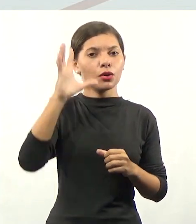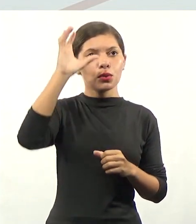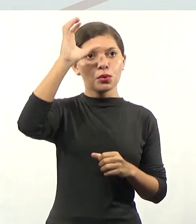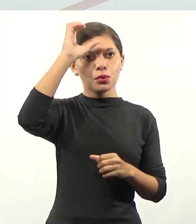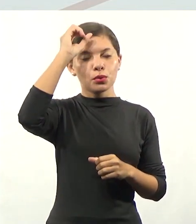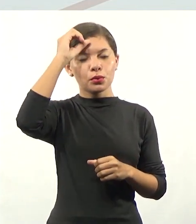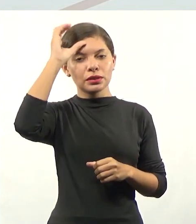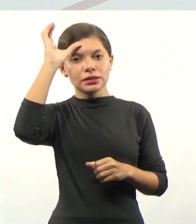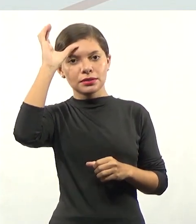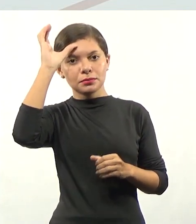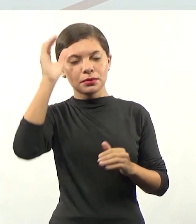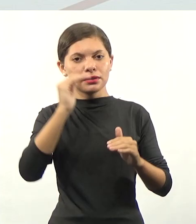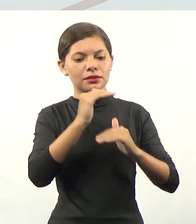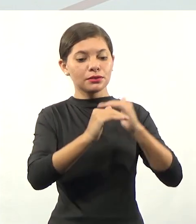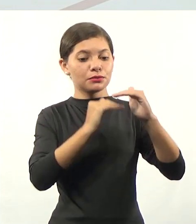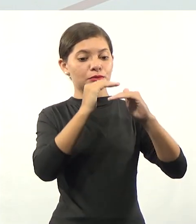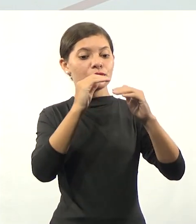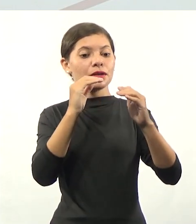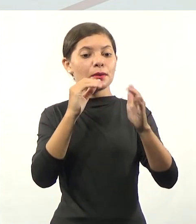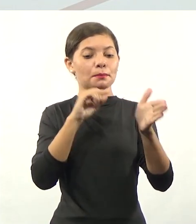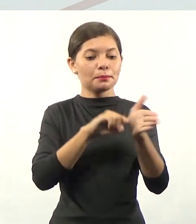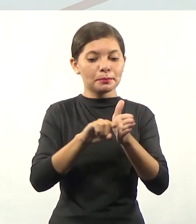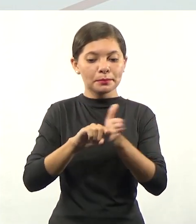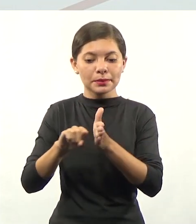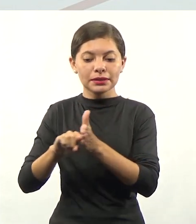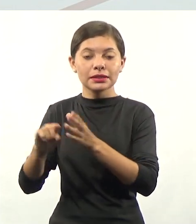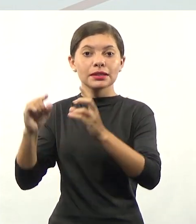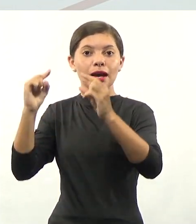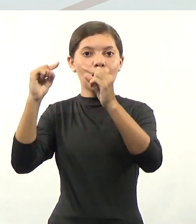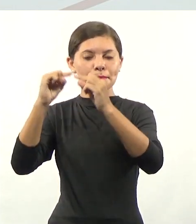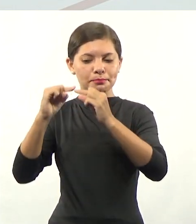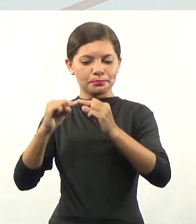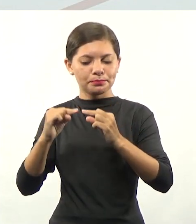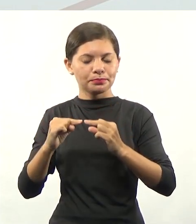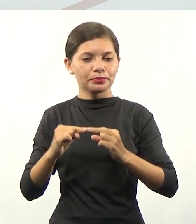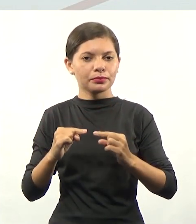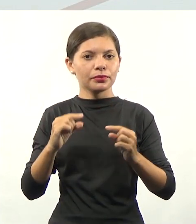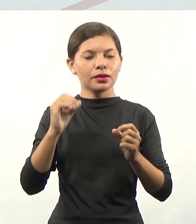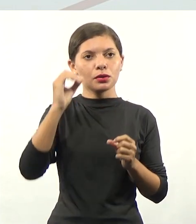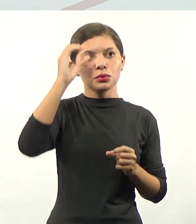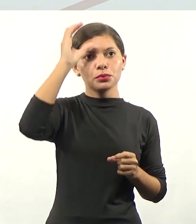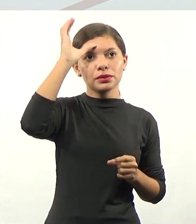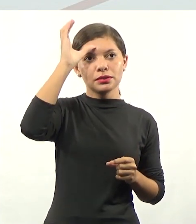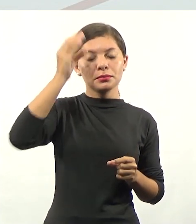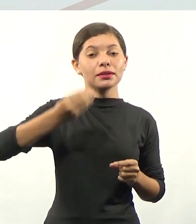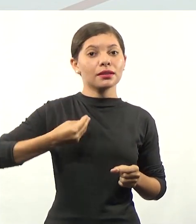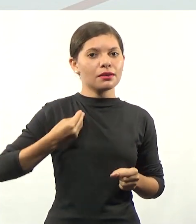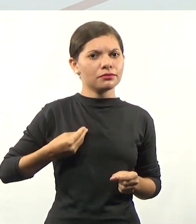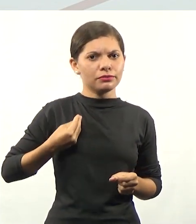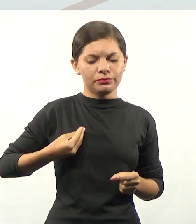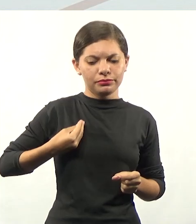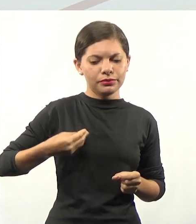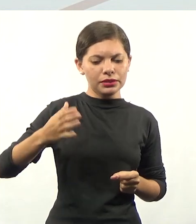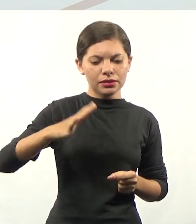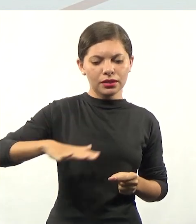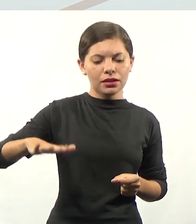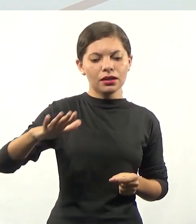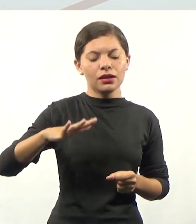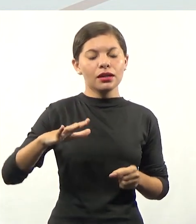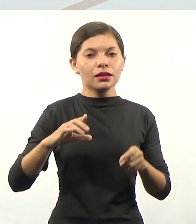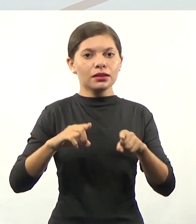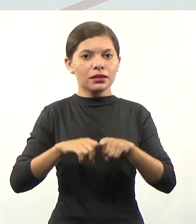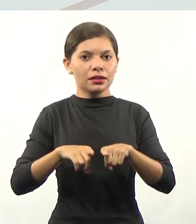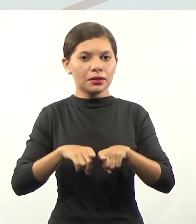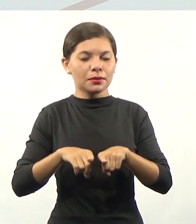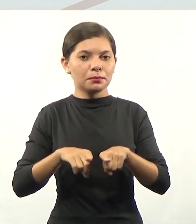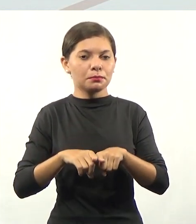pesquisa científica que gera conhecimento, aplicar esse conhecimento na realidade e também